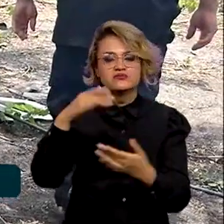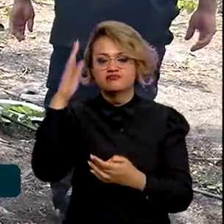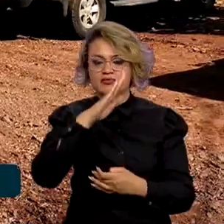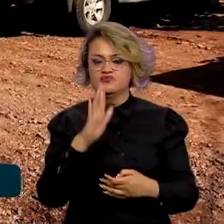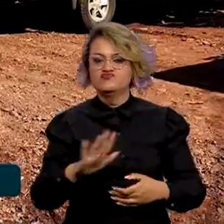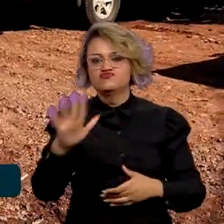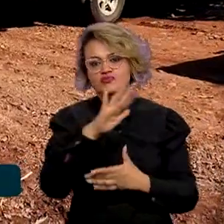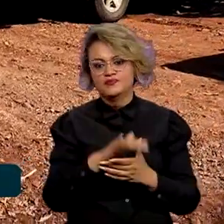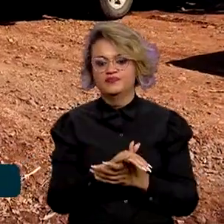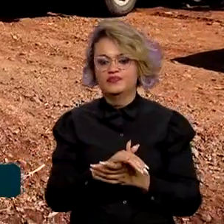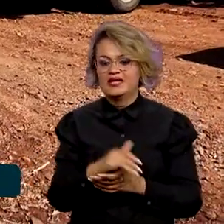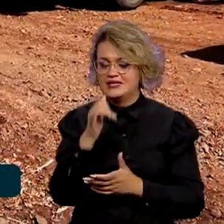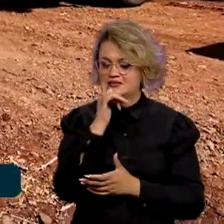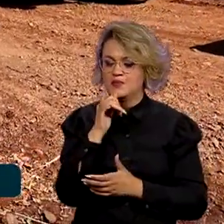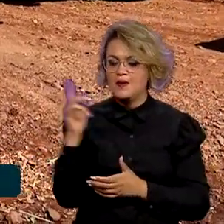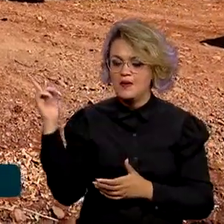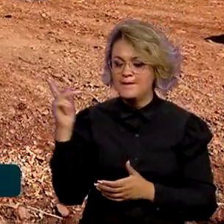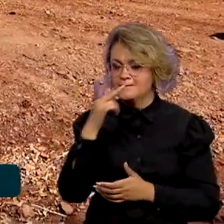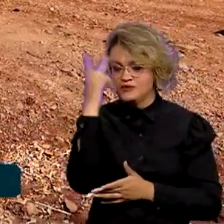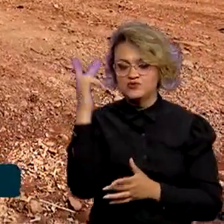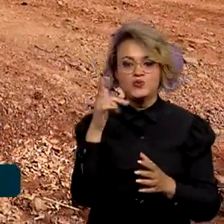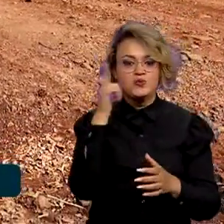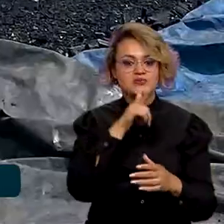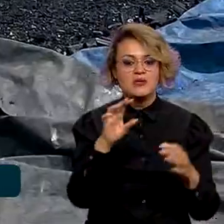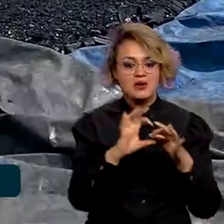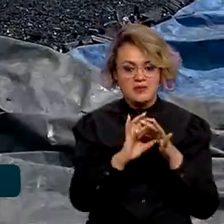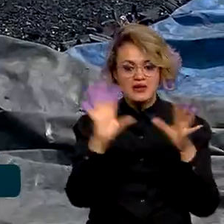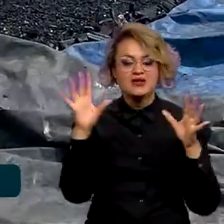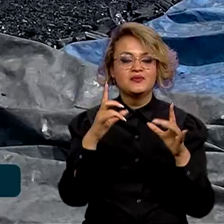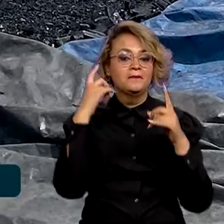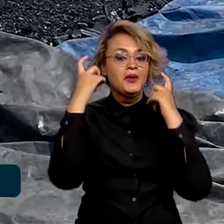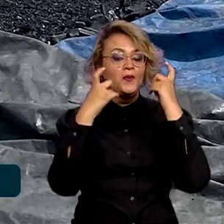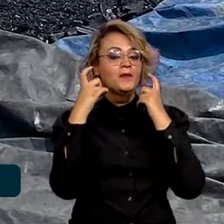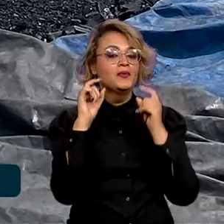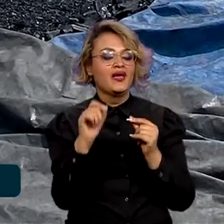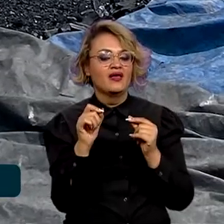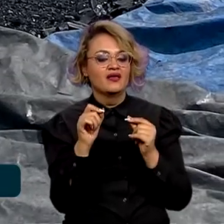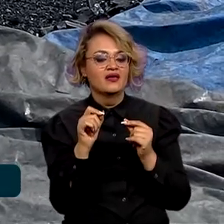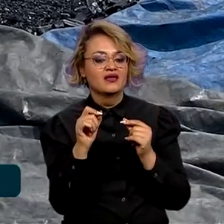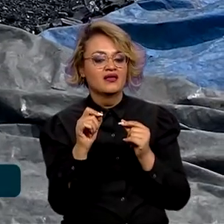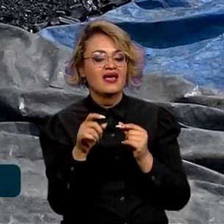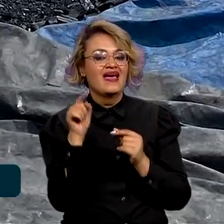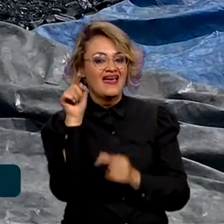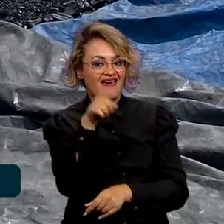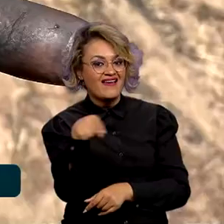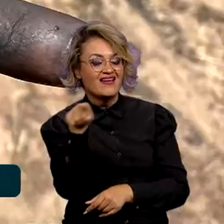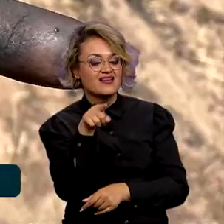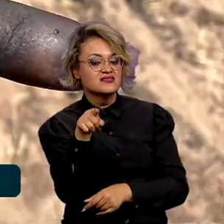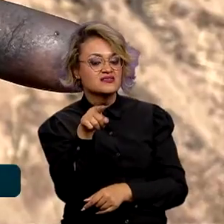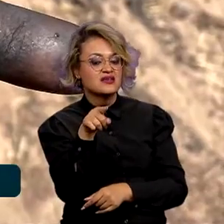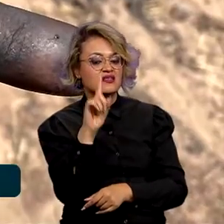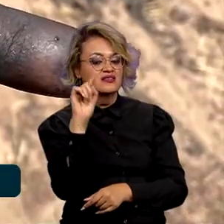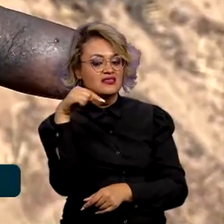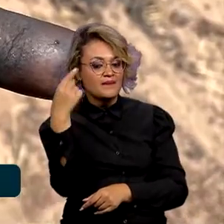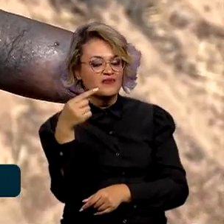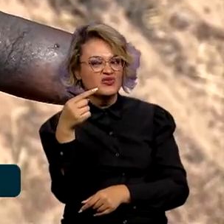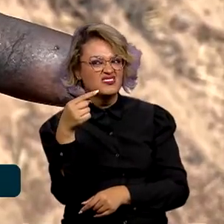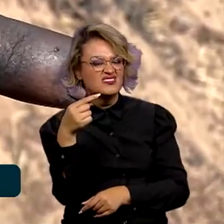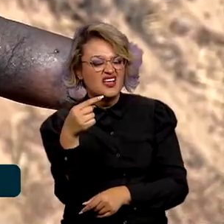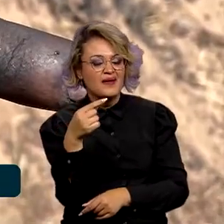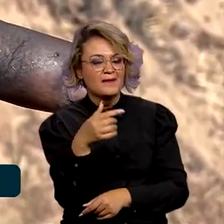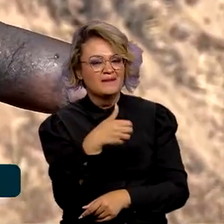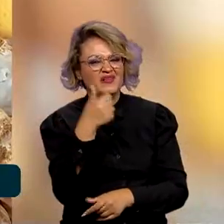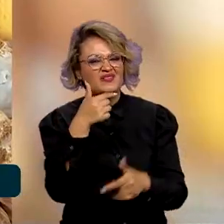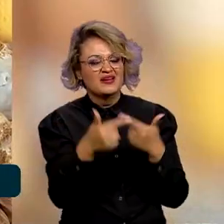país. No caso das pessoas libertadas, a preocupação do governo é fazer com que elas não sejam novamente